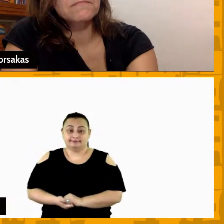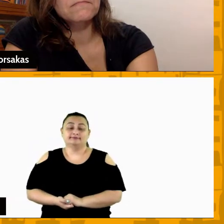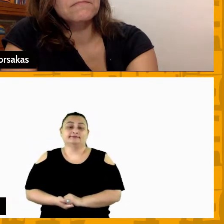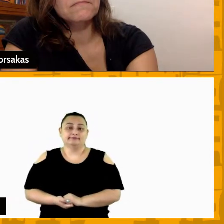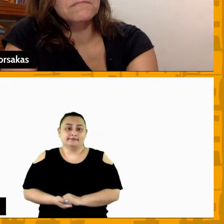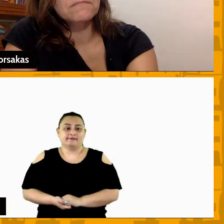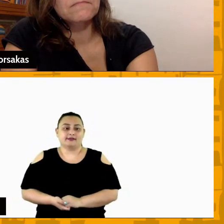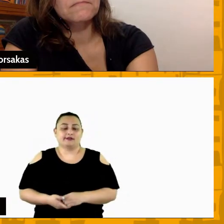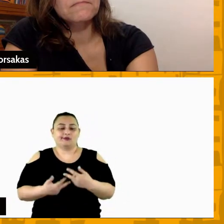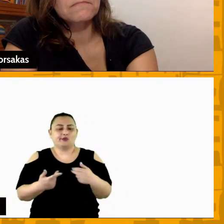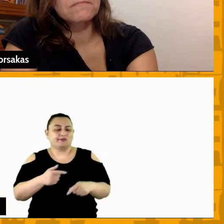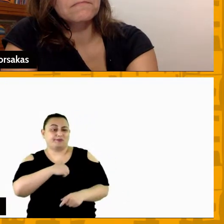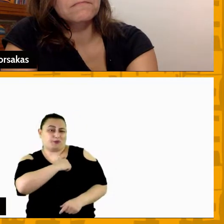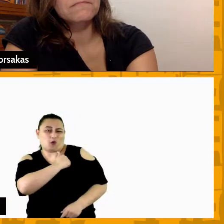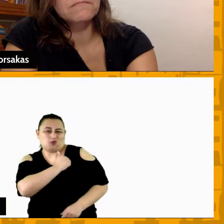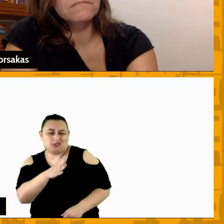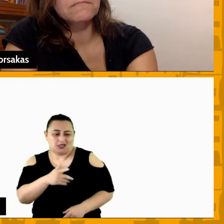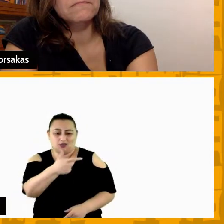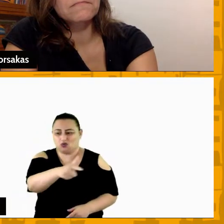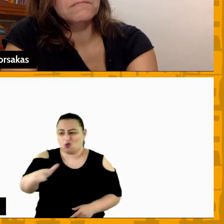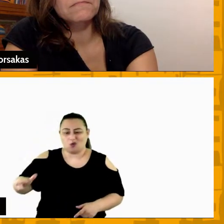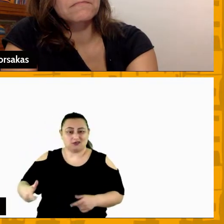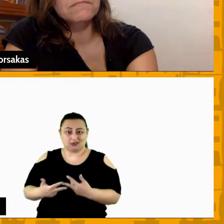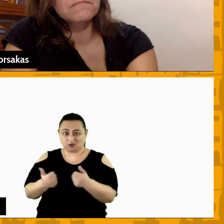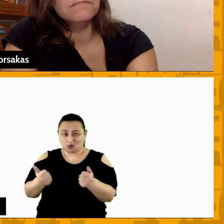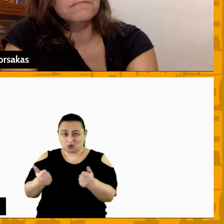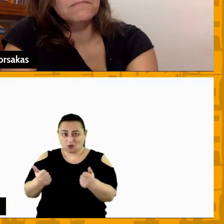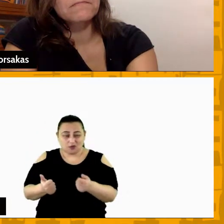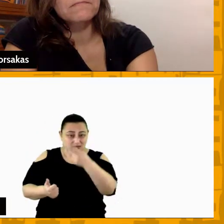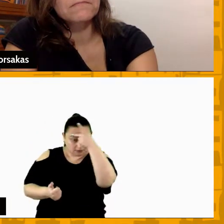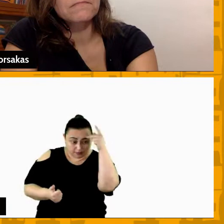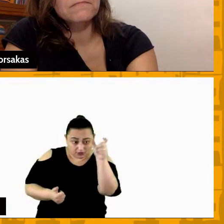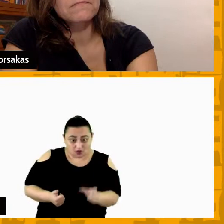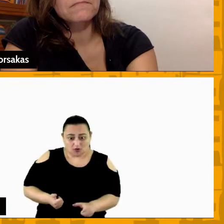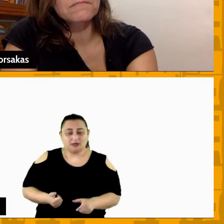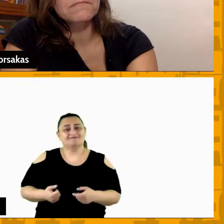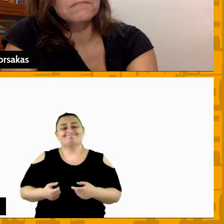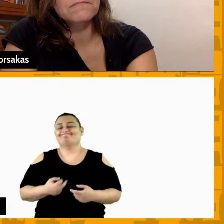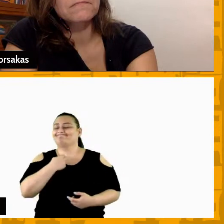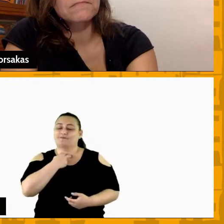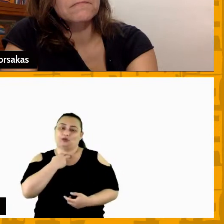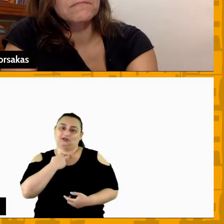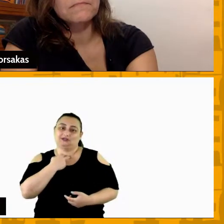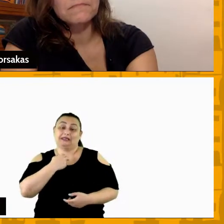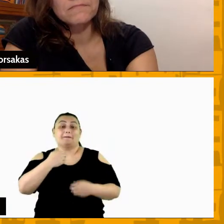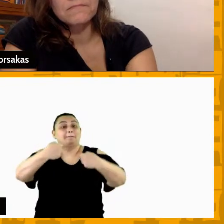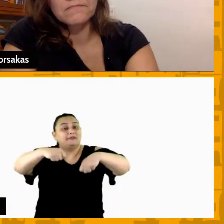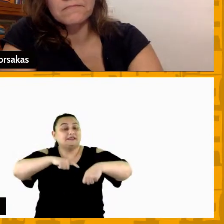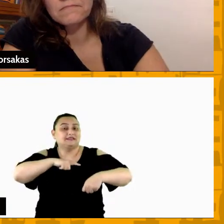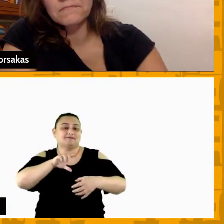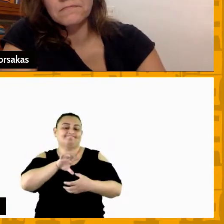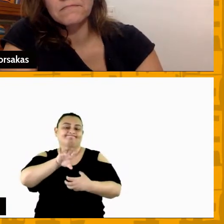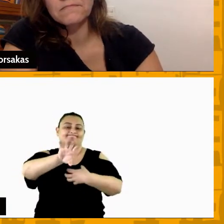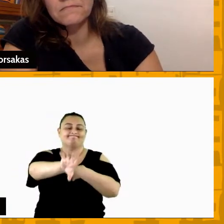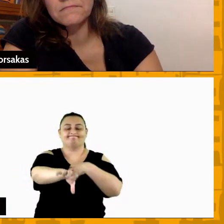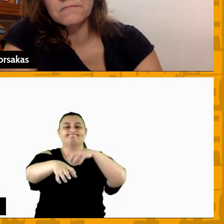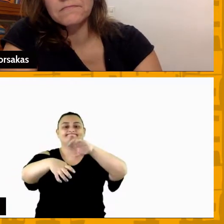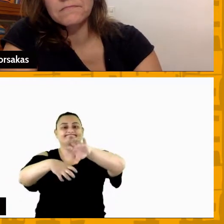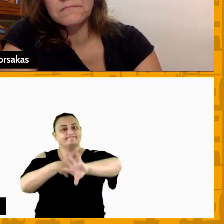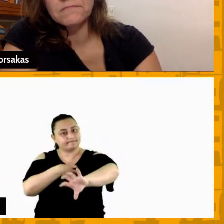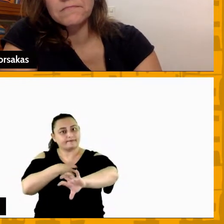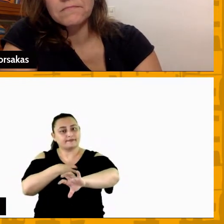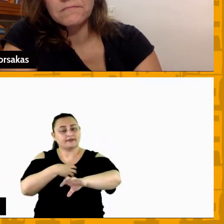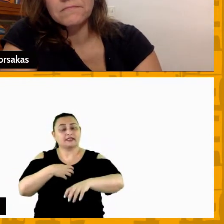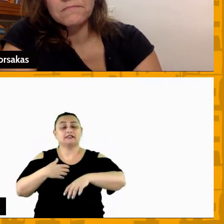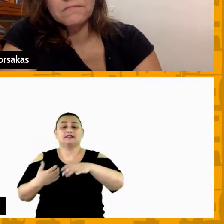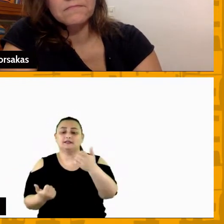preconceito a mesma coisa e eu falo muito desse lance da empatia que o Pablo falou no começo do nosso bate-papo é você se